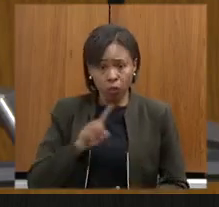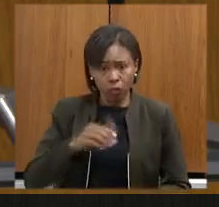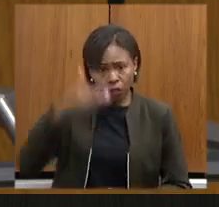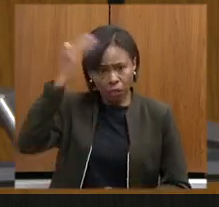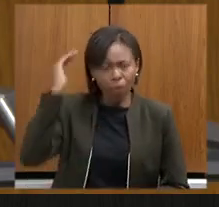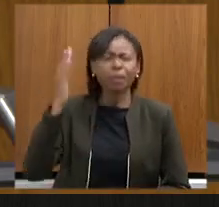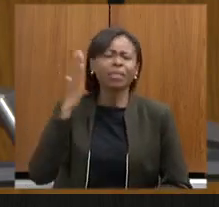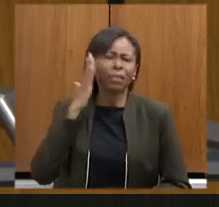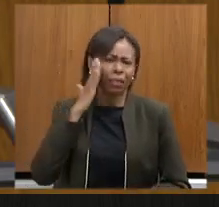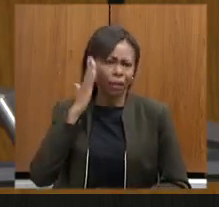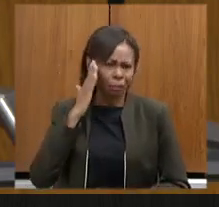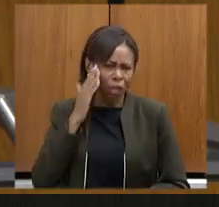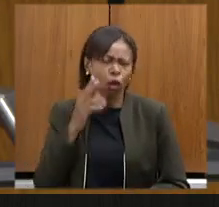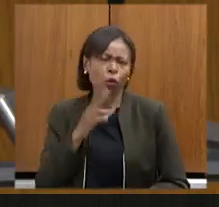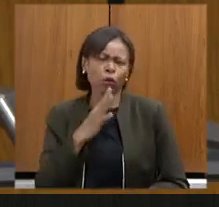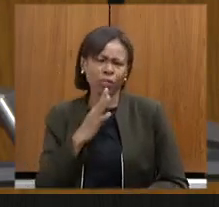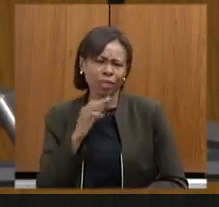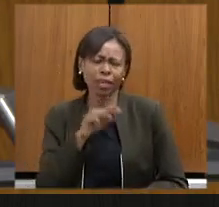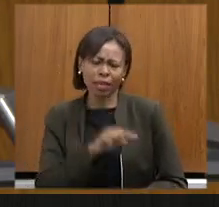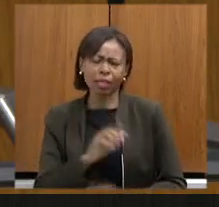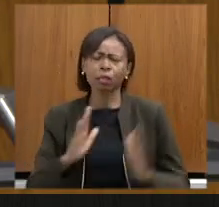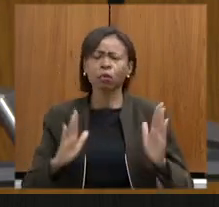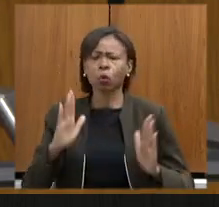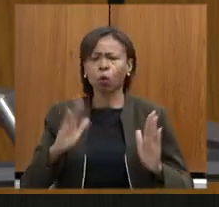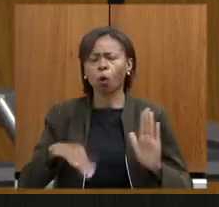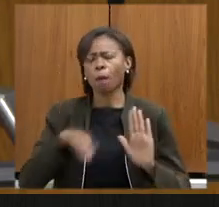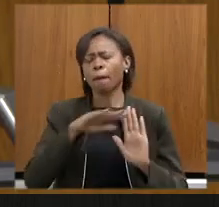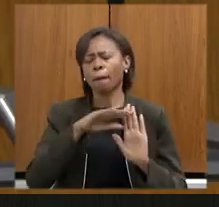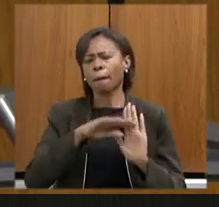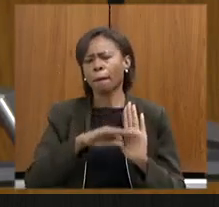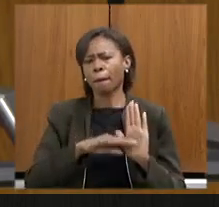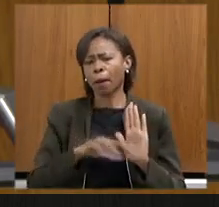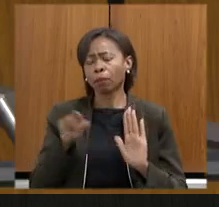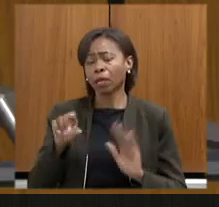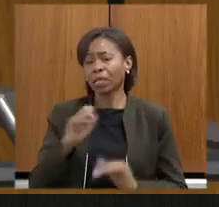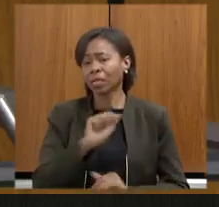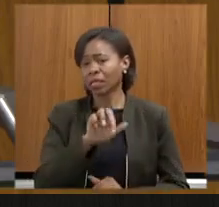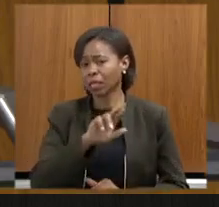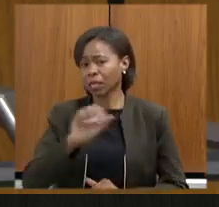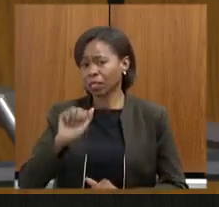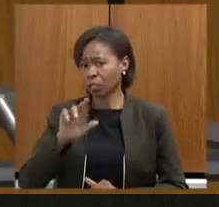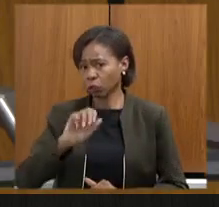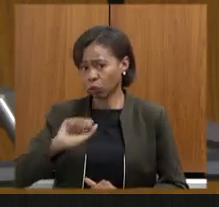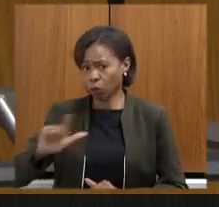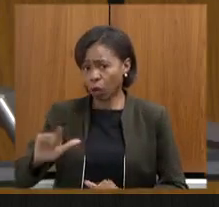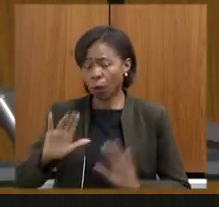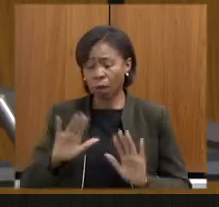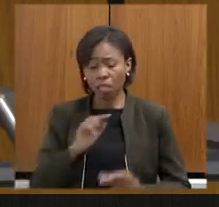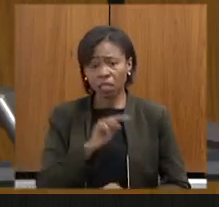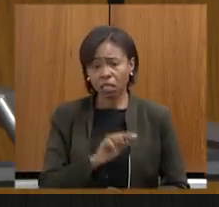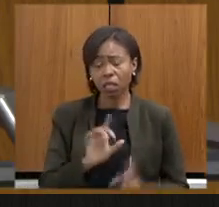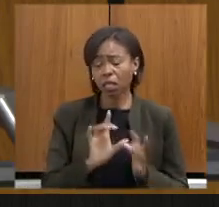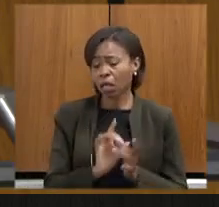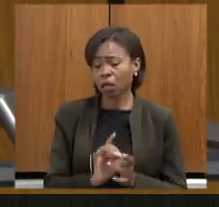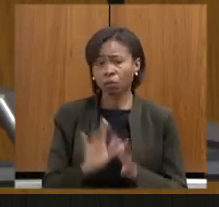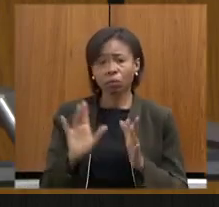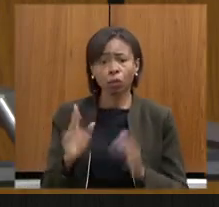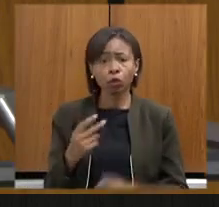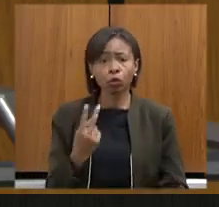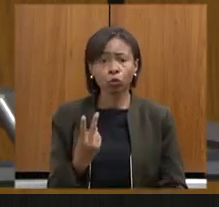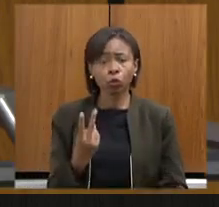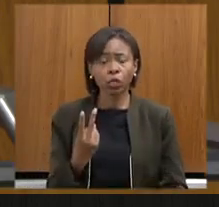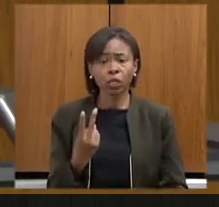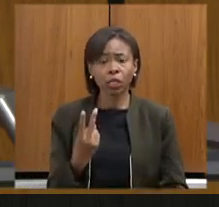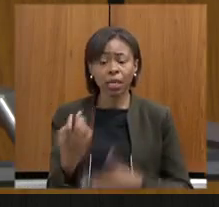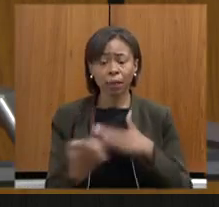achou normal dar condições para duas mineradoras minerarem em uma área de tombamento